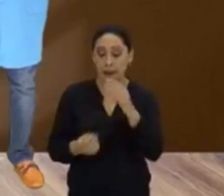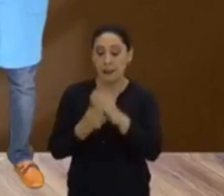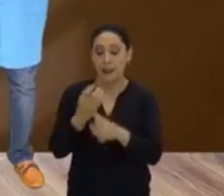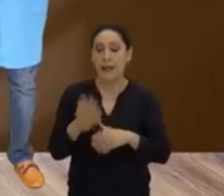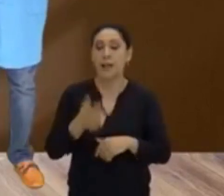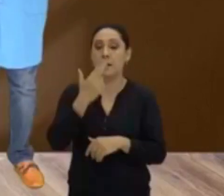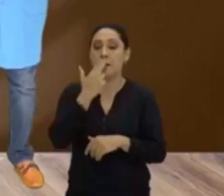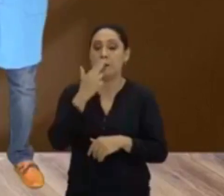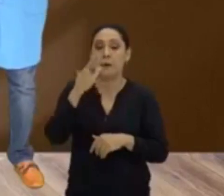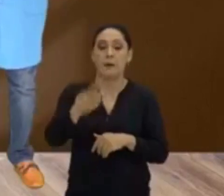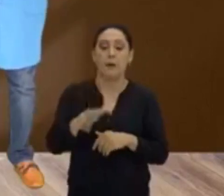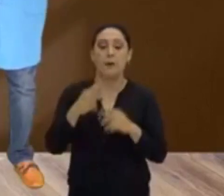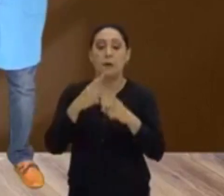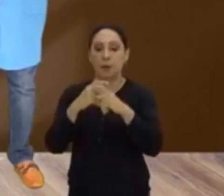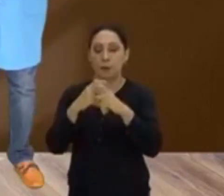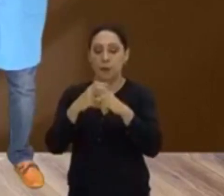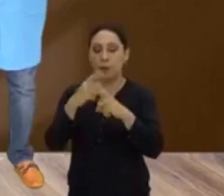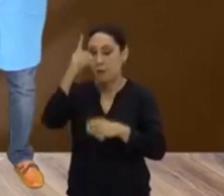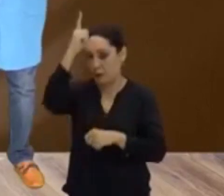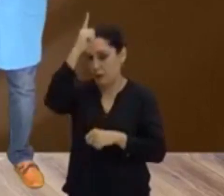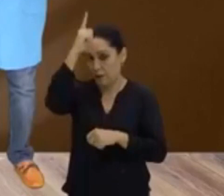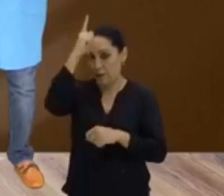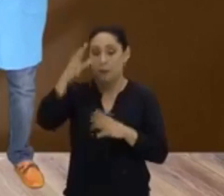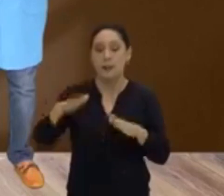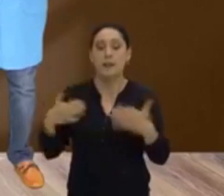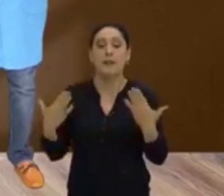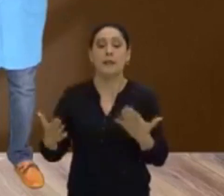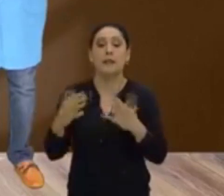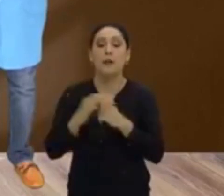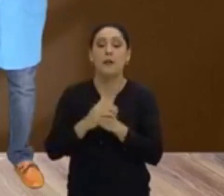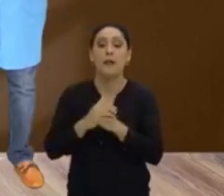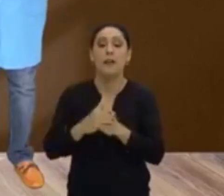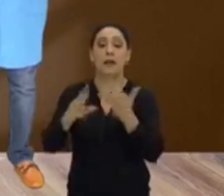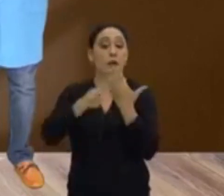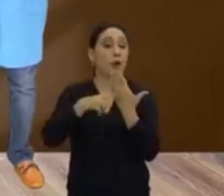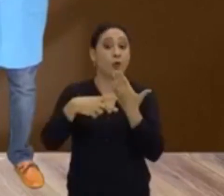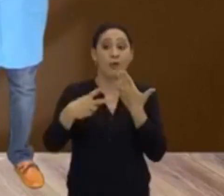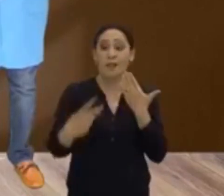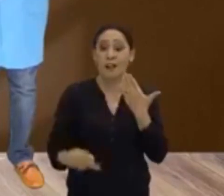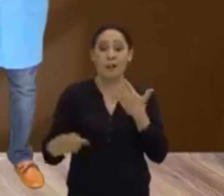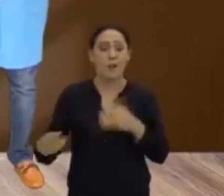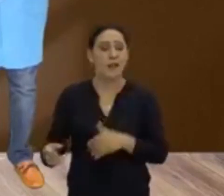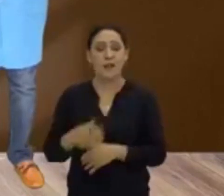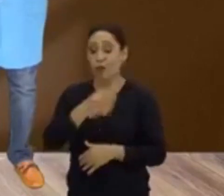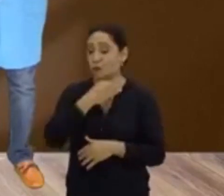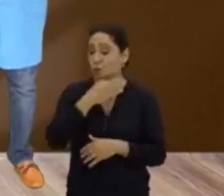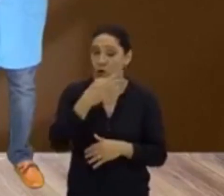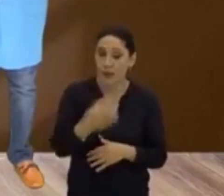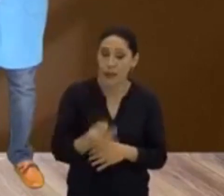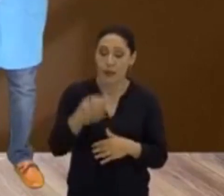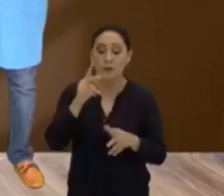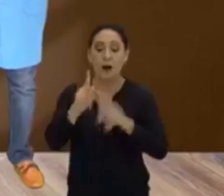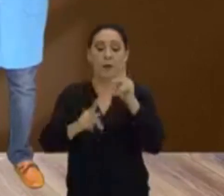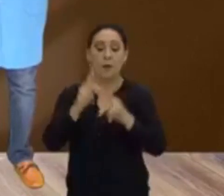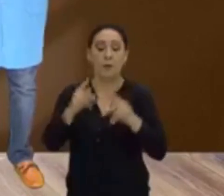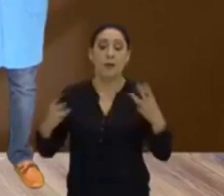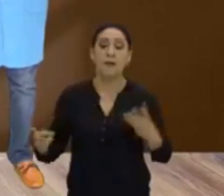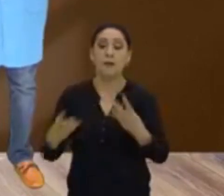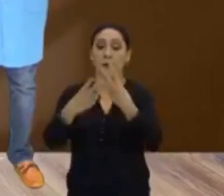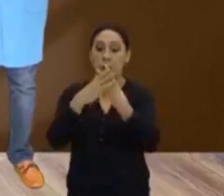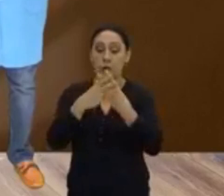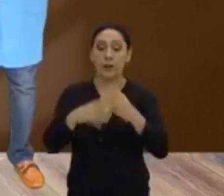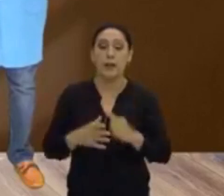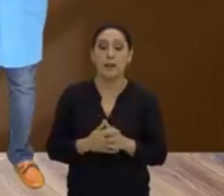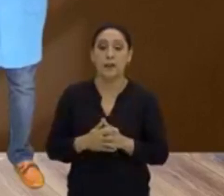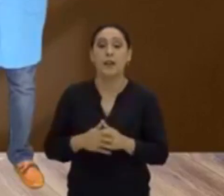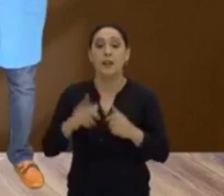pelo nazismo alemão. Então, isso daí trouxe consequências bem danosas à população judaica que